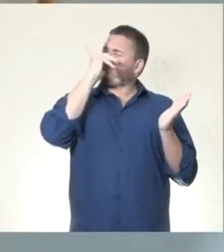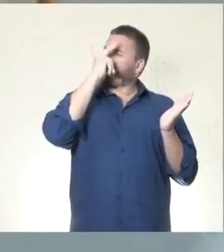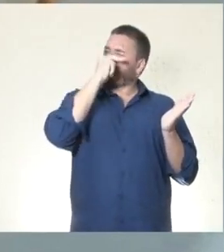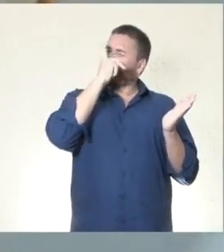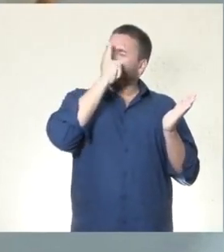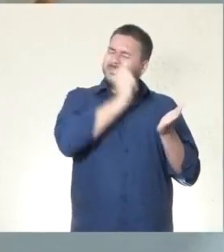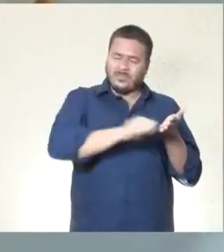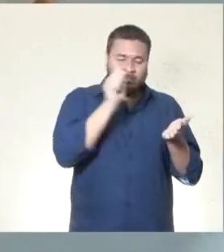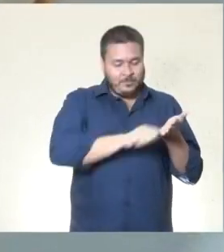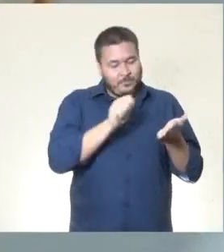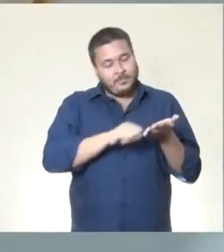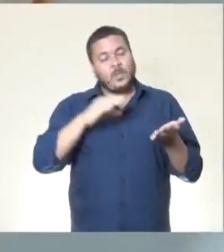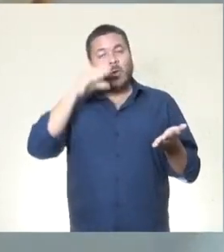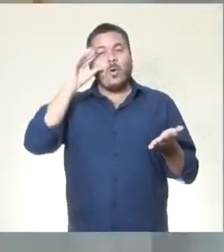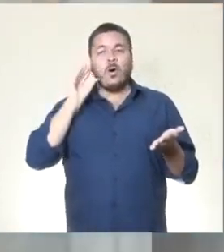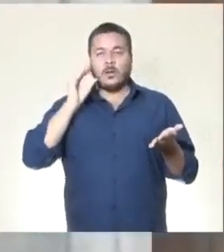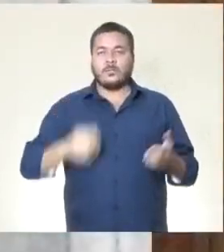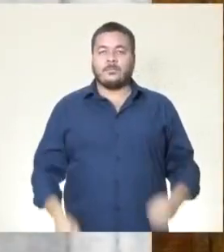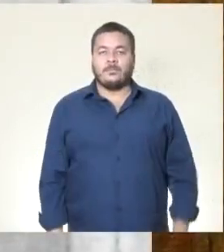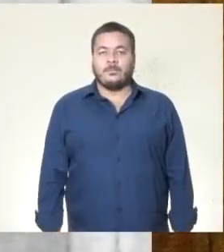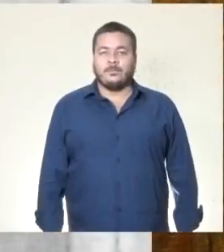demorado. Dona Coras.